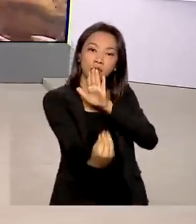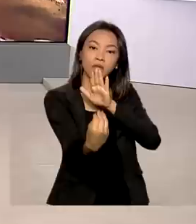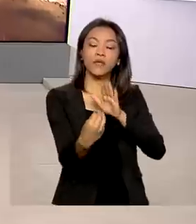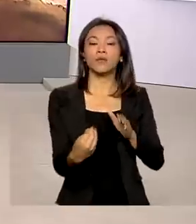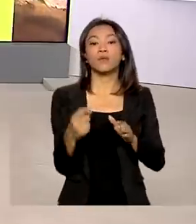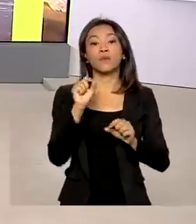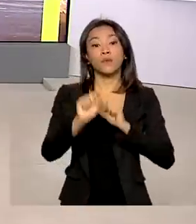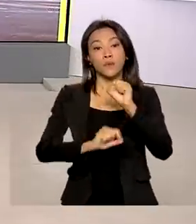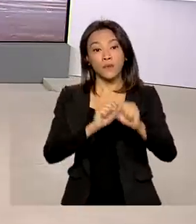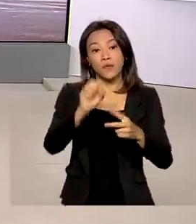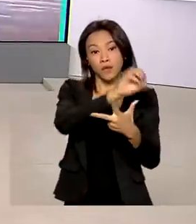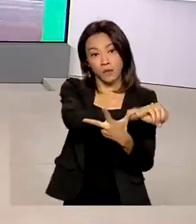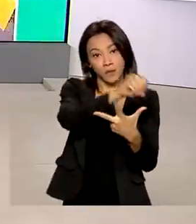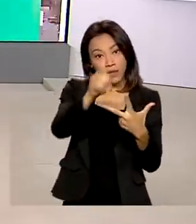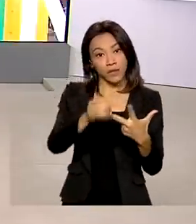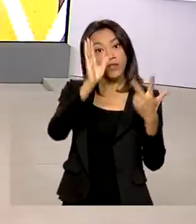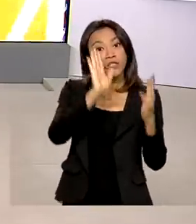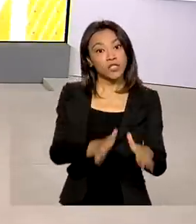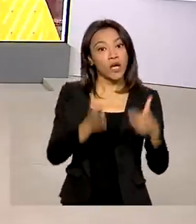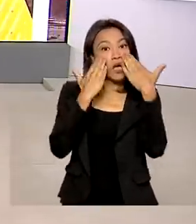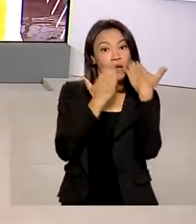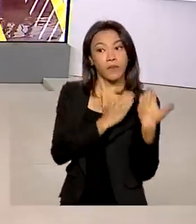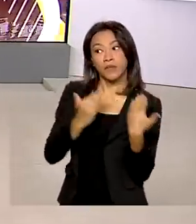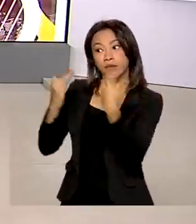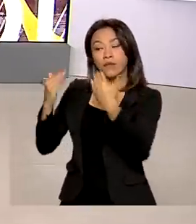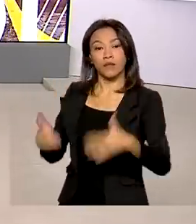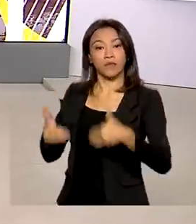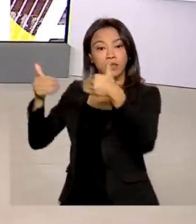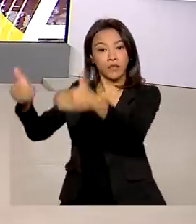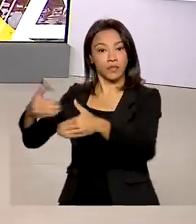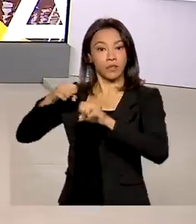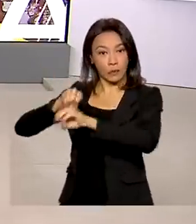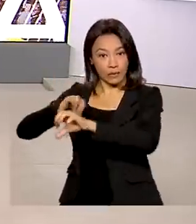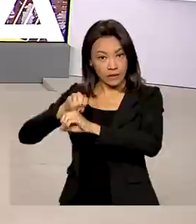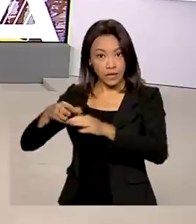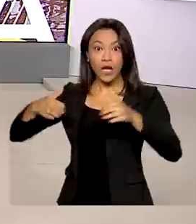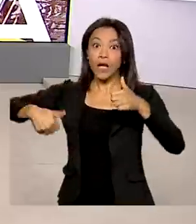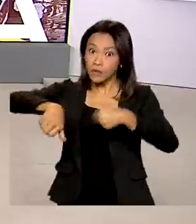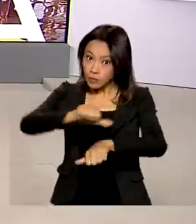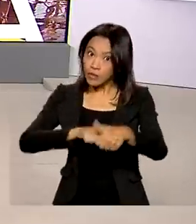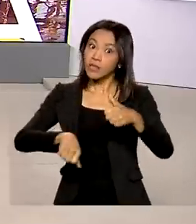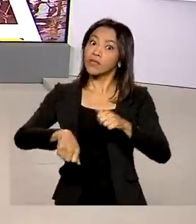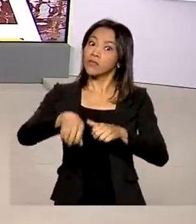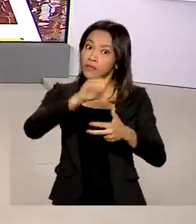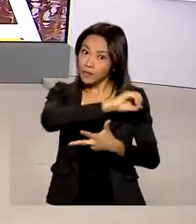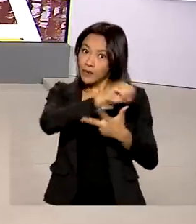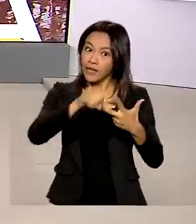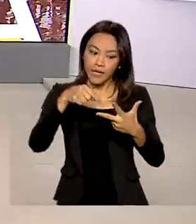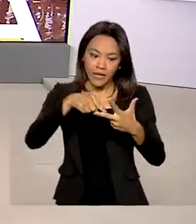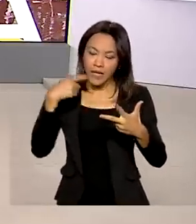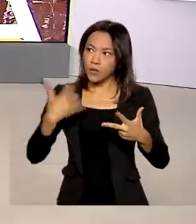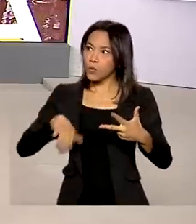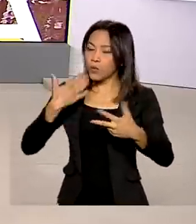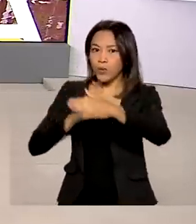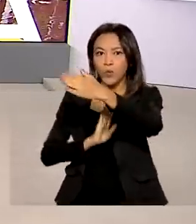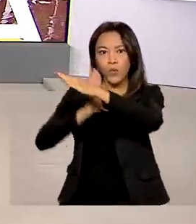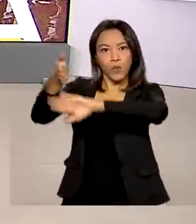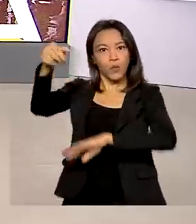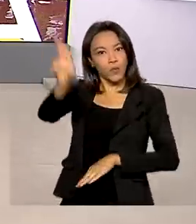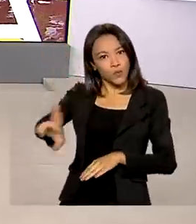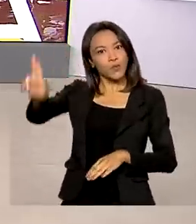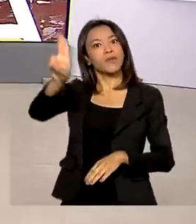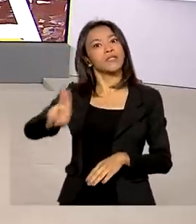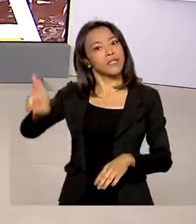do Ensino Médio foi apresentado pelo Ministério da Educação. As mudanças no Enem, que é a maior porta de entrada para o ensino